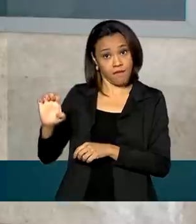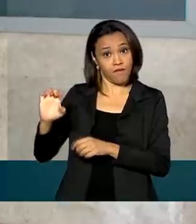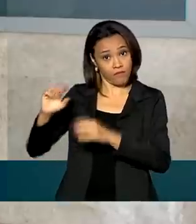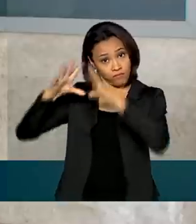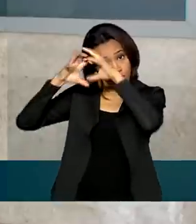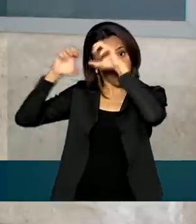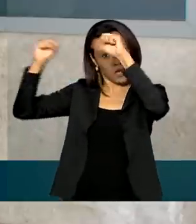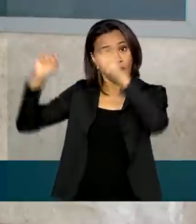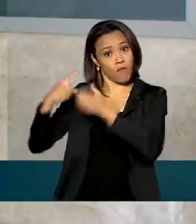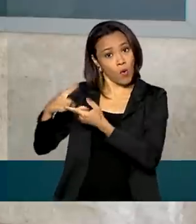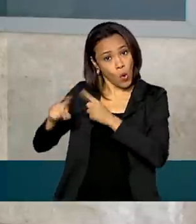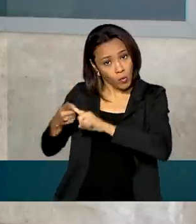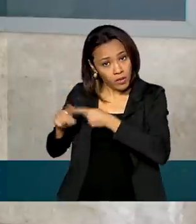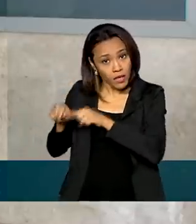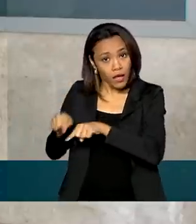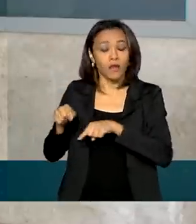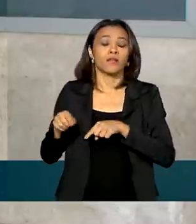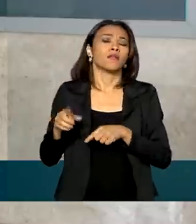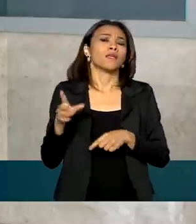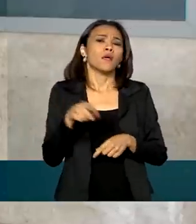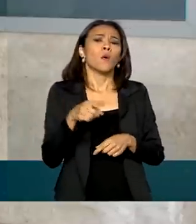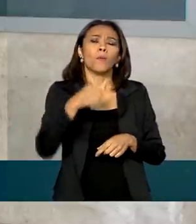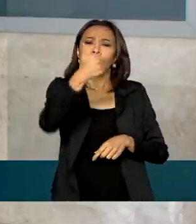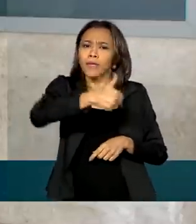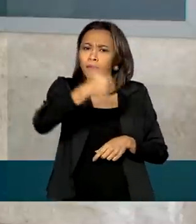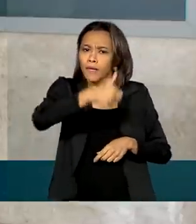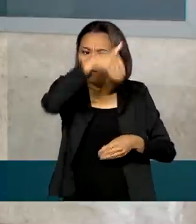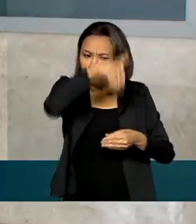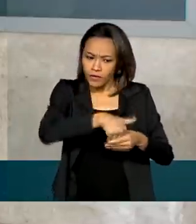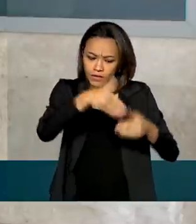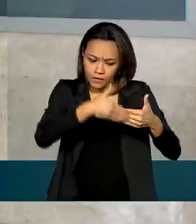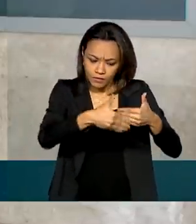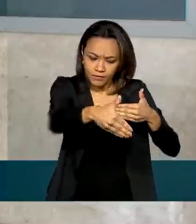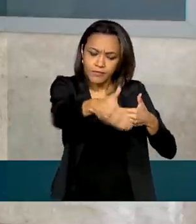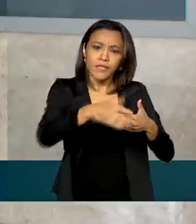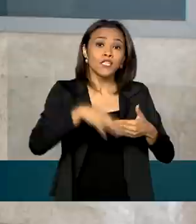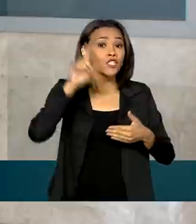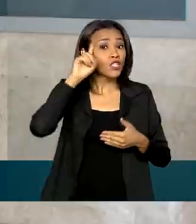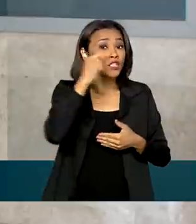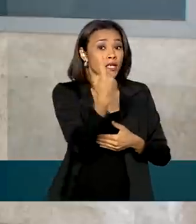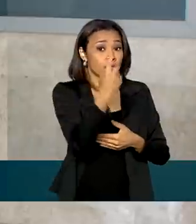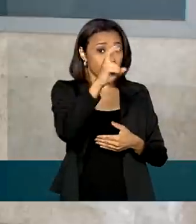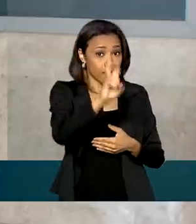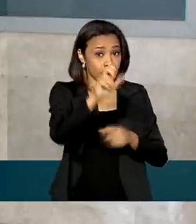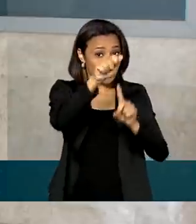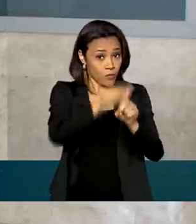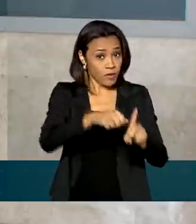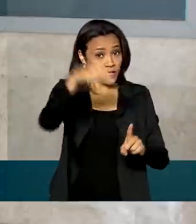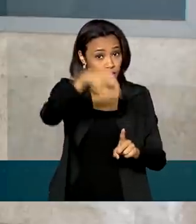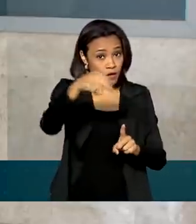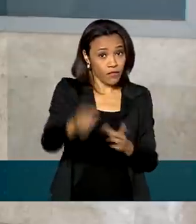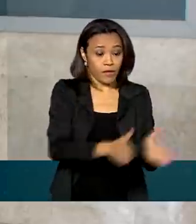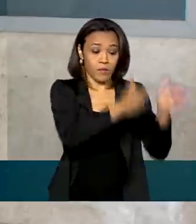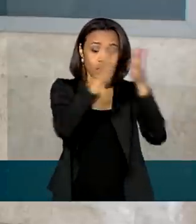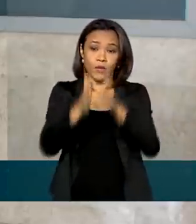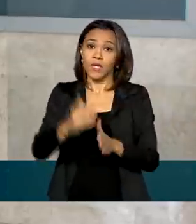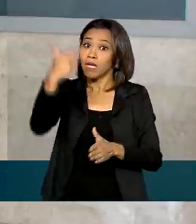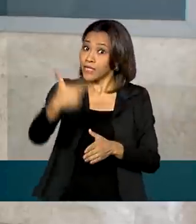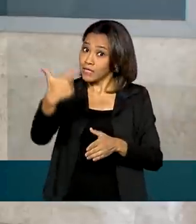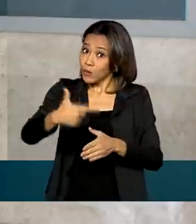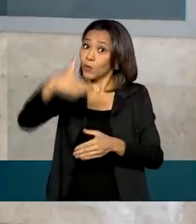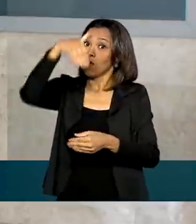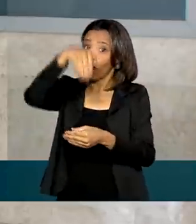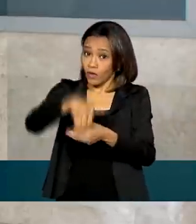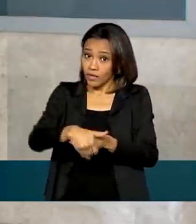que o primeiro turno da eleição está marcado para o dia 15 de novembro e o segundo turno, onde houver,